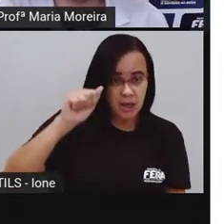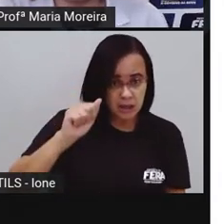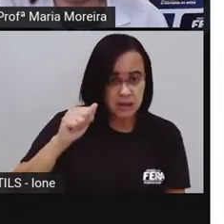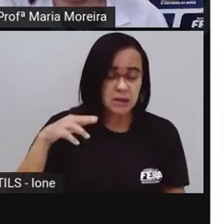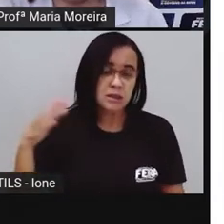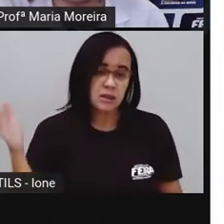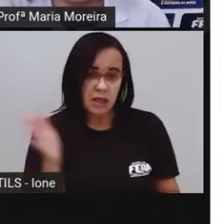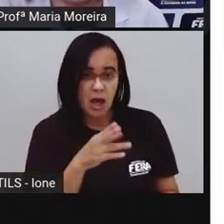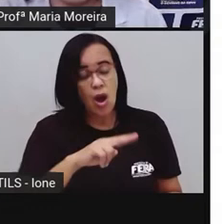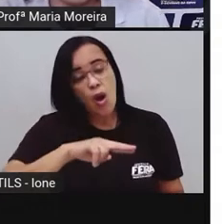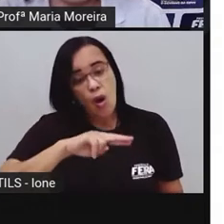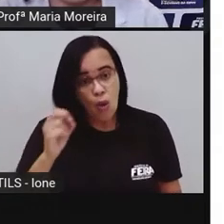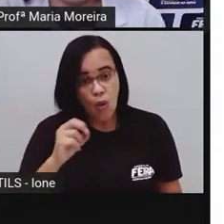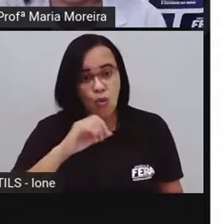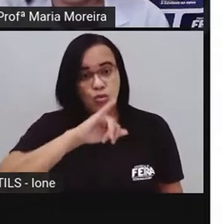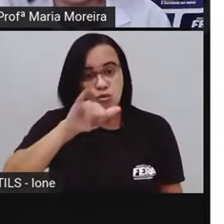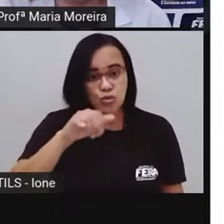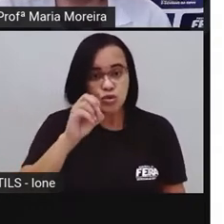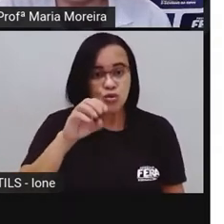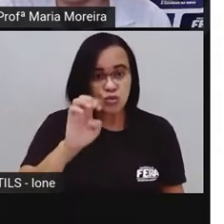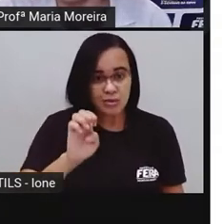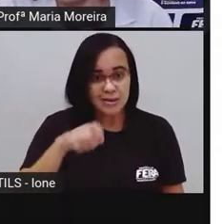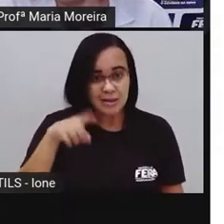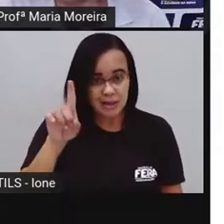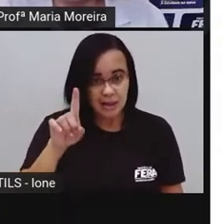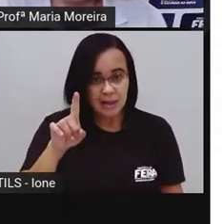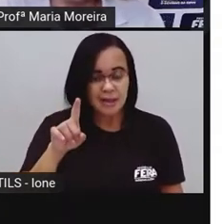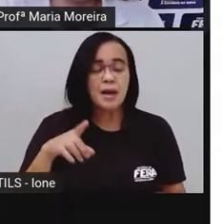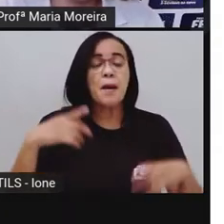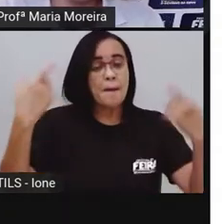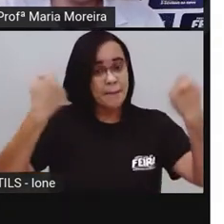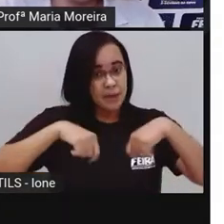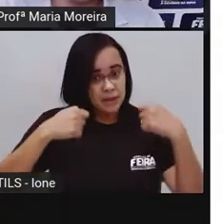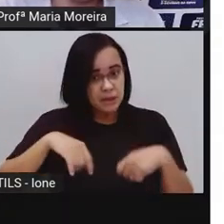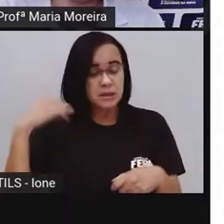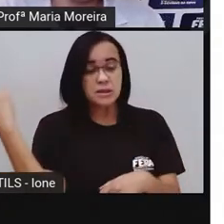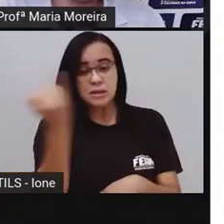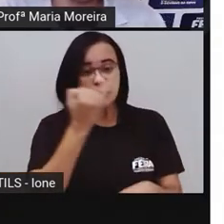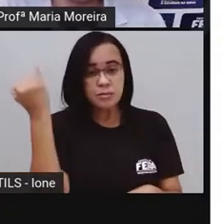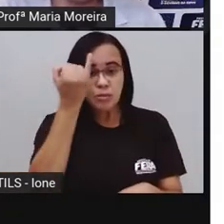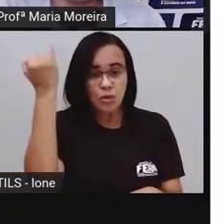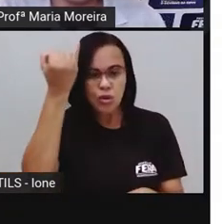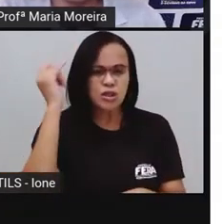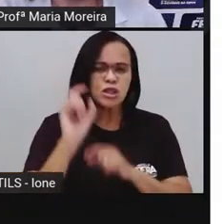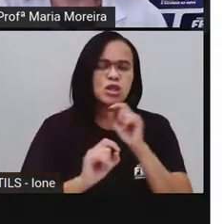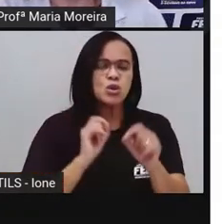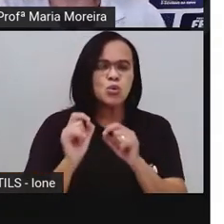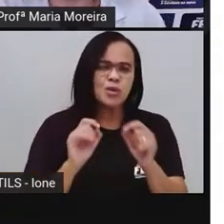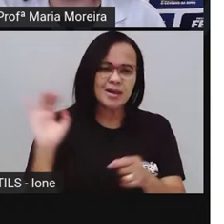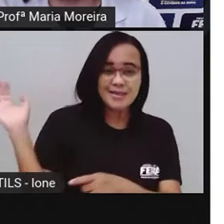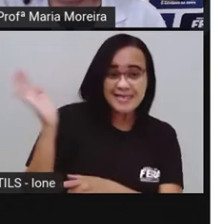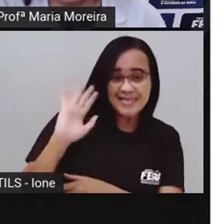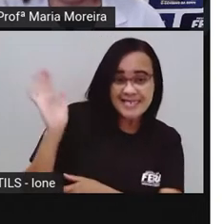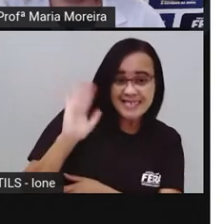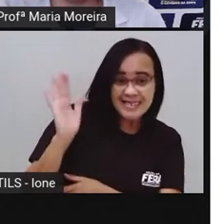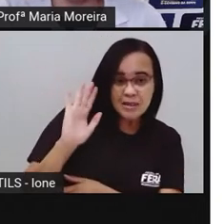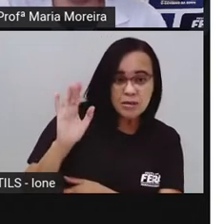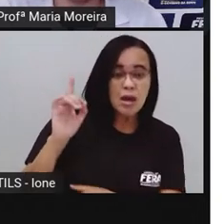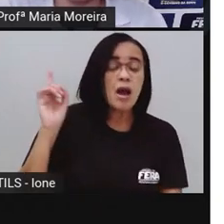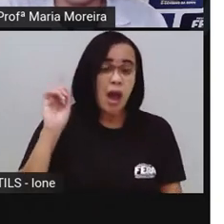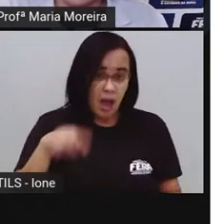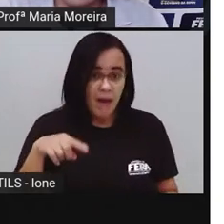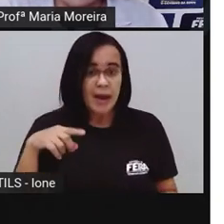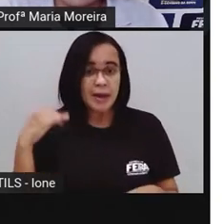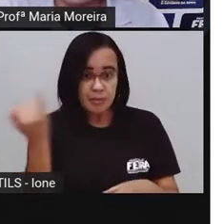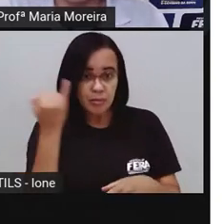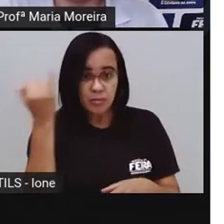sua assinatura. Você se despede e assina. Por que é importante, né? Você se despedir e assinar. Porque a pessoa que vai ler